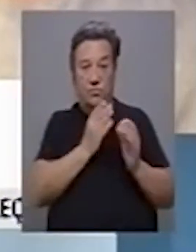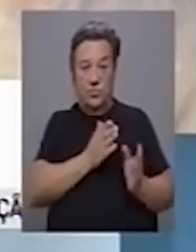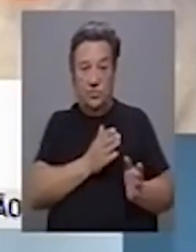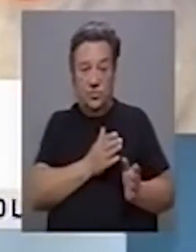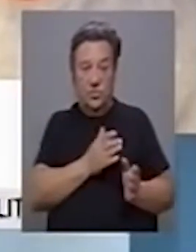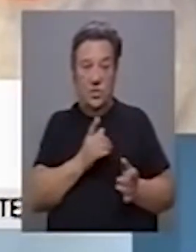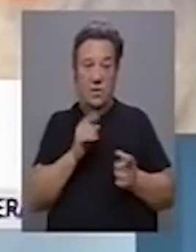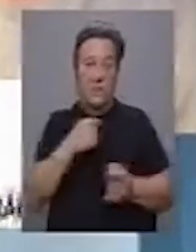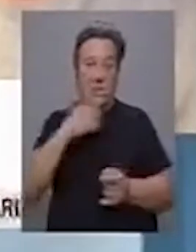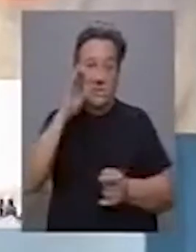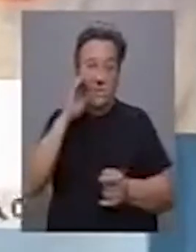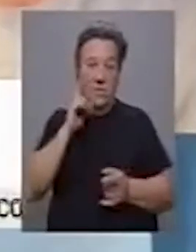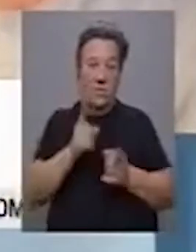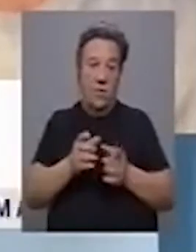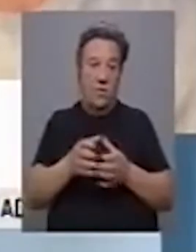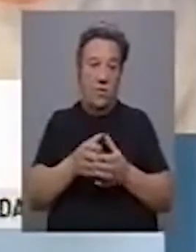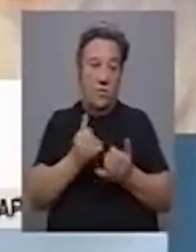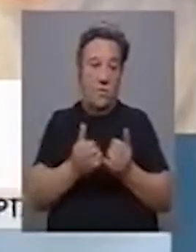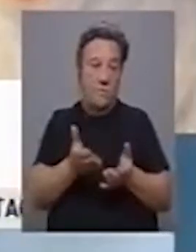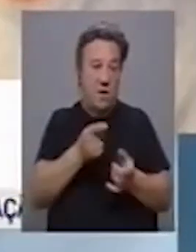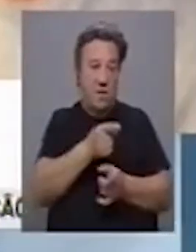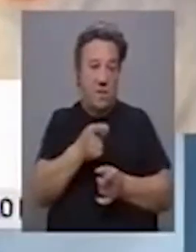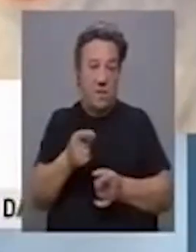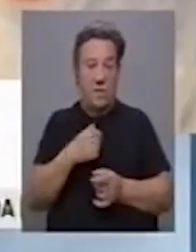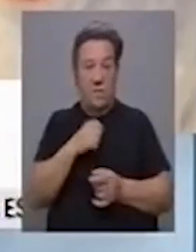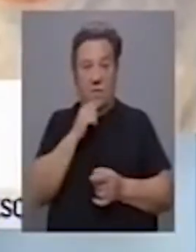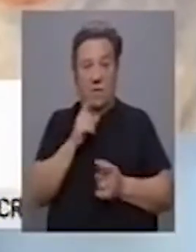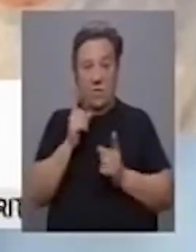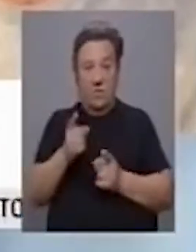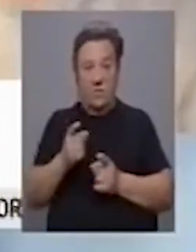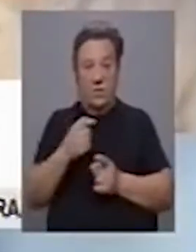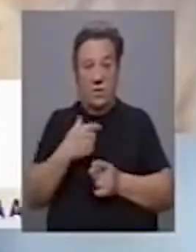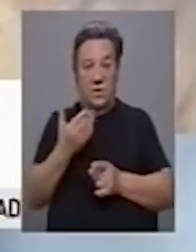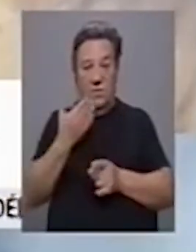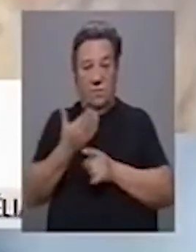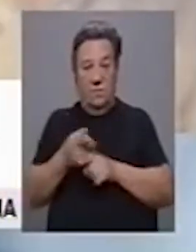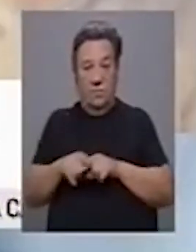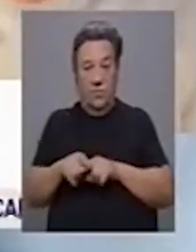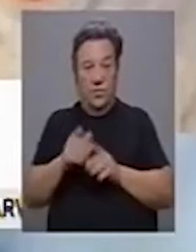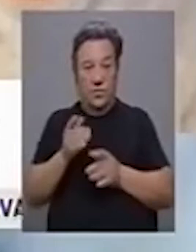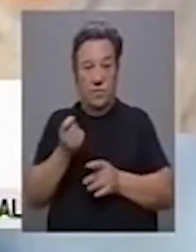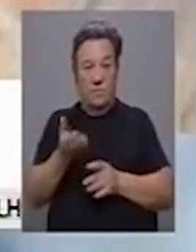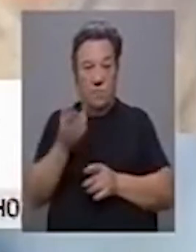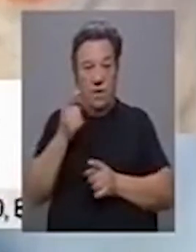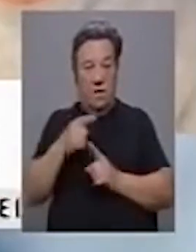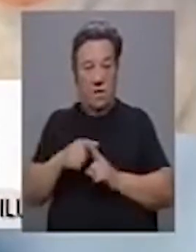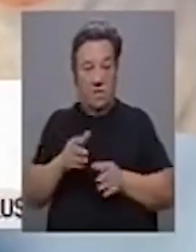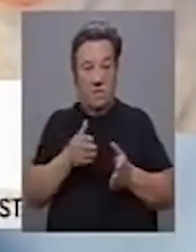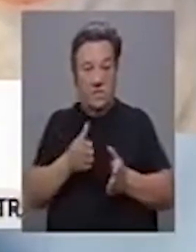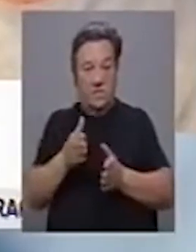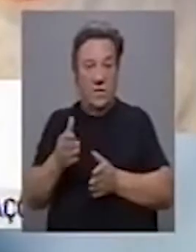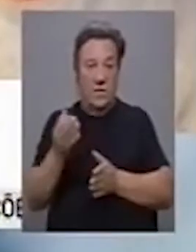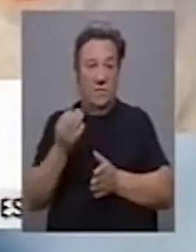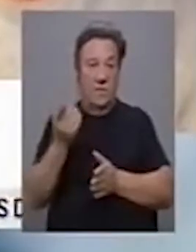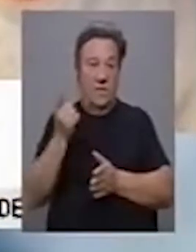e também sabendo quais são os grupos de maior risco, nós podemos começar a ter políticas que já sejam um pouco mais diferenciadas, como do resto